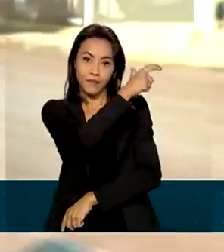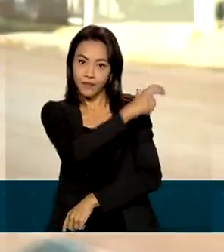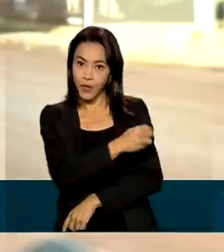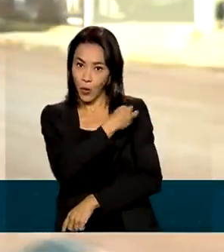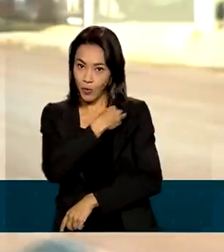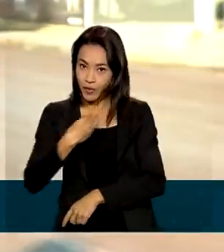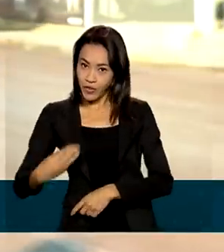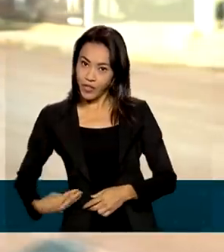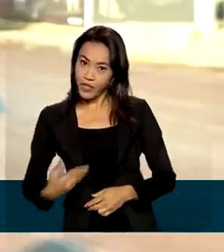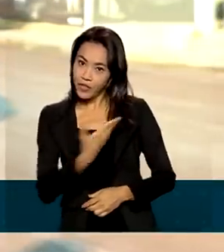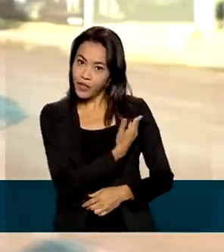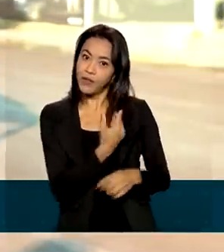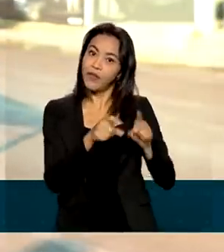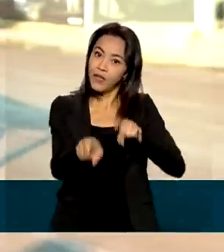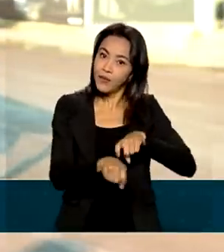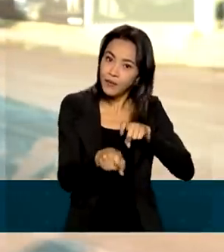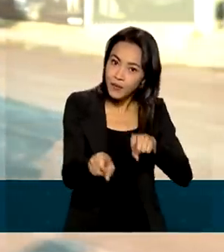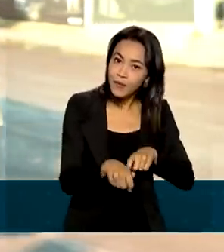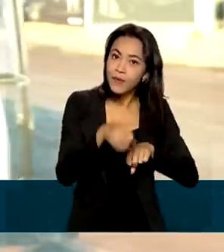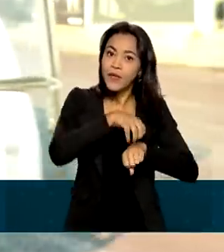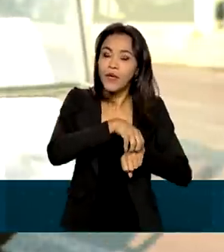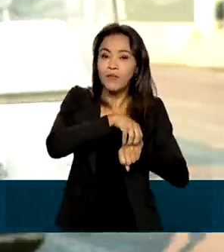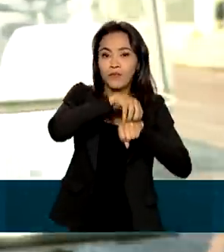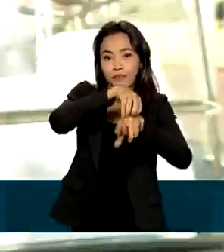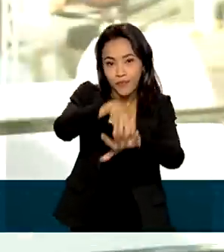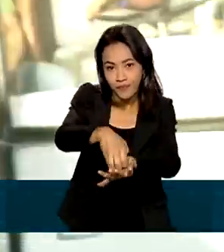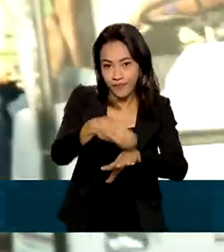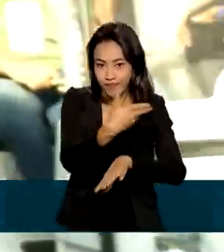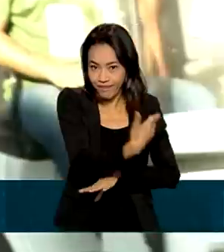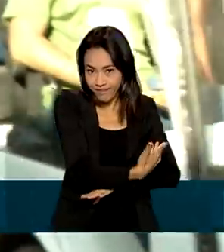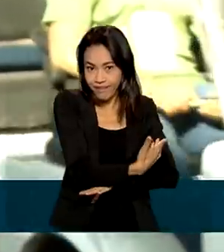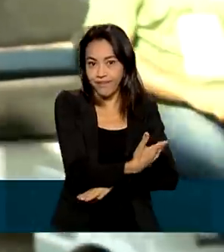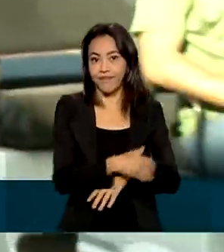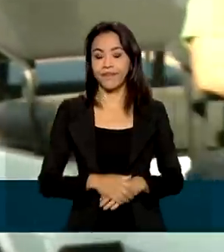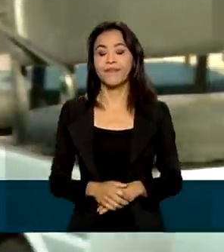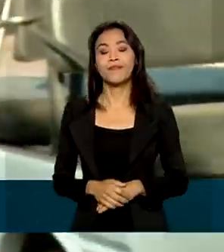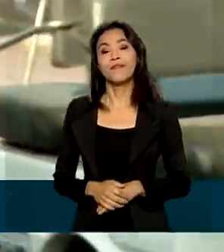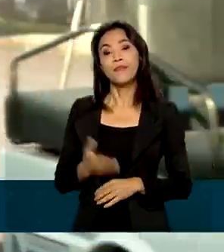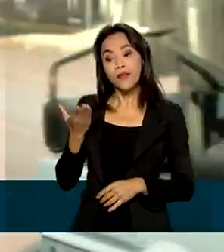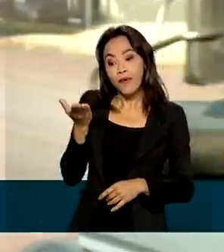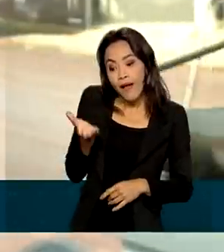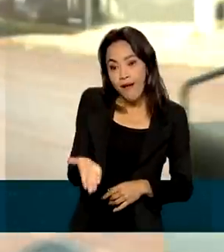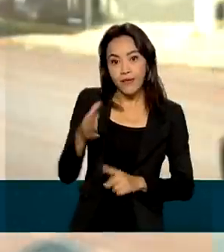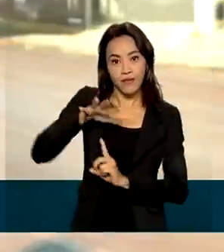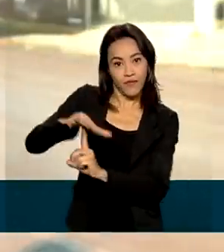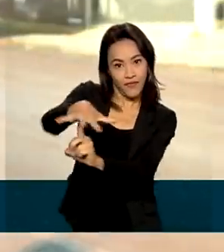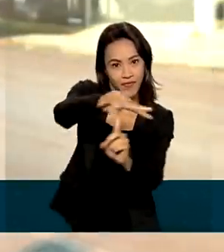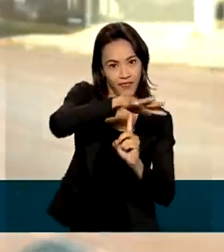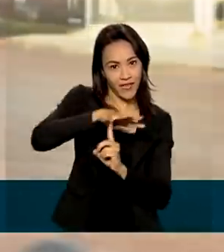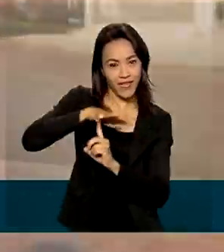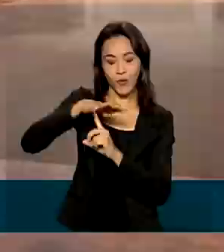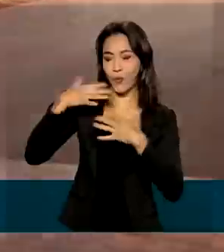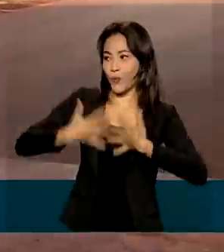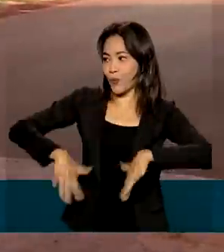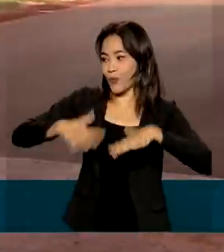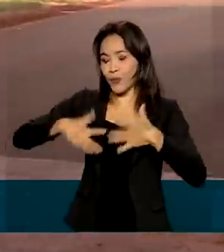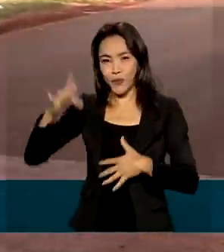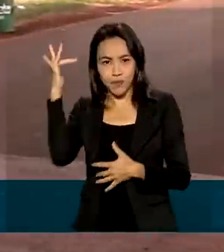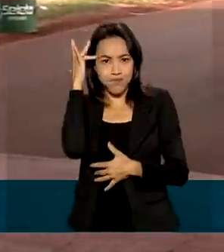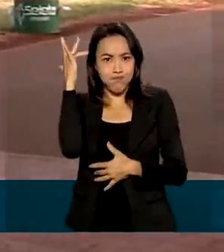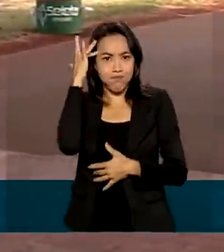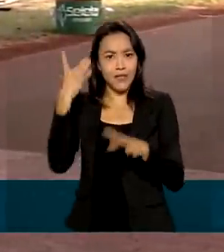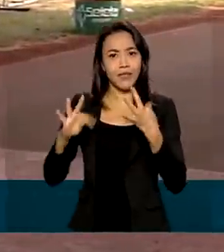Montes, o ministro da Agricultura, Pecuária e Abastecimento. Essa é considerada a maior feira tecnológica